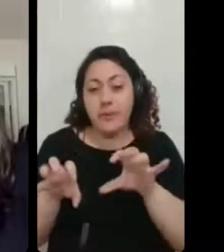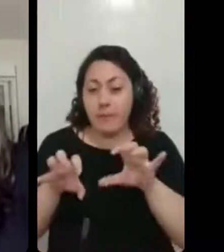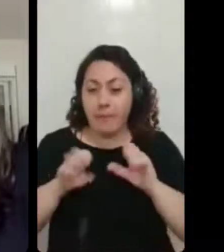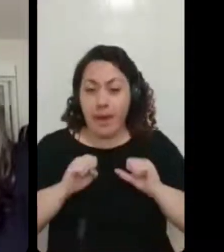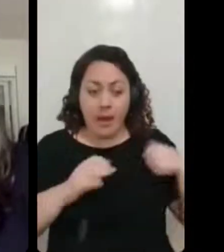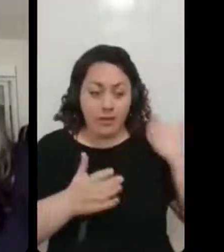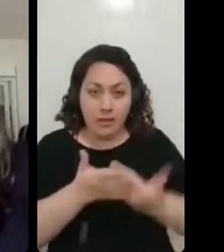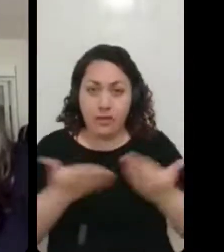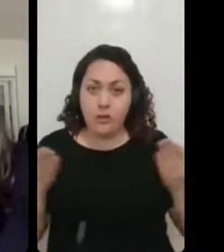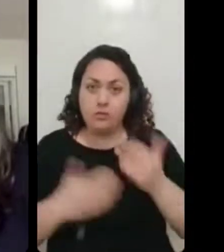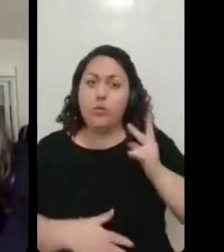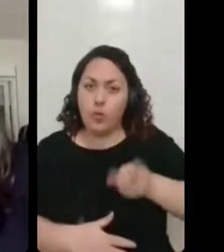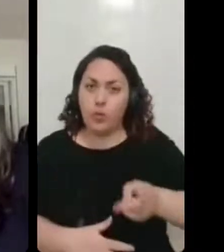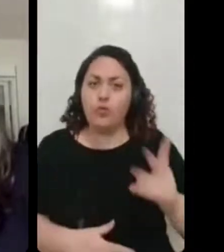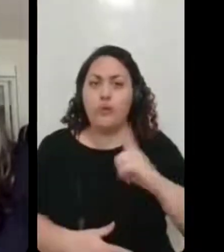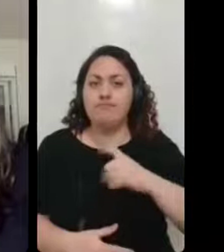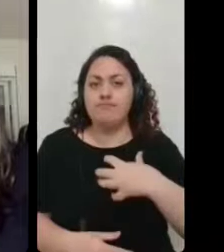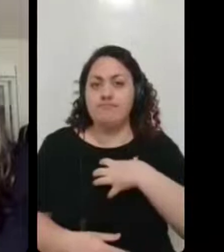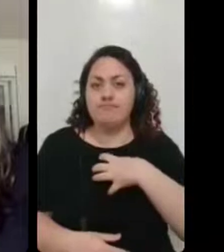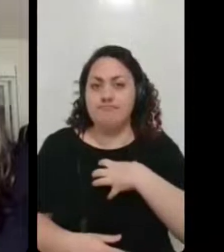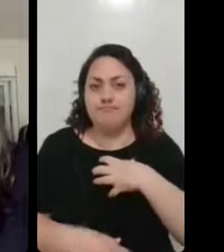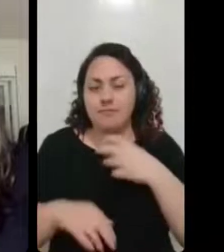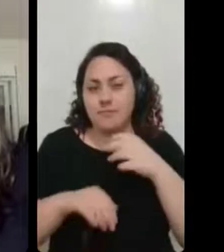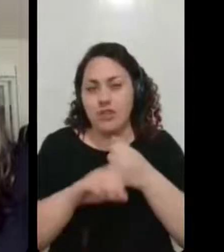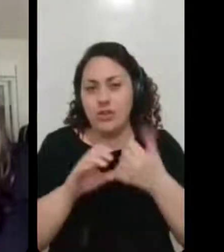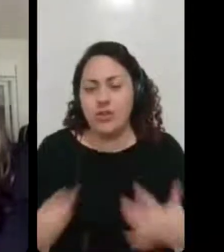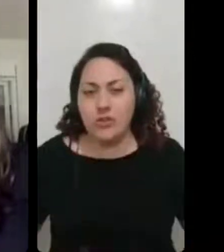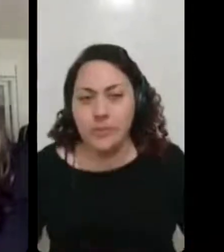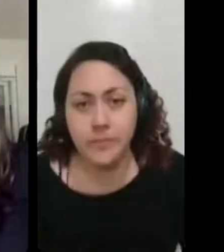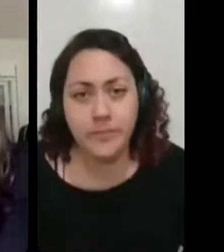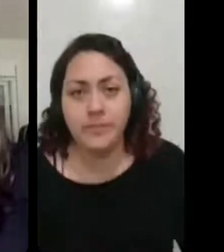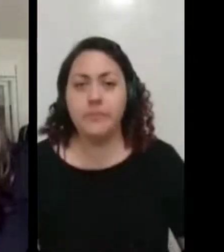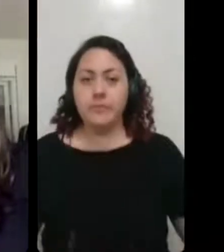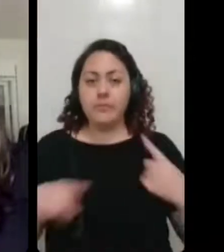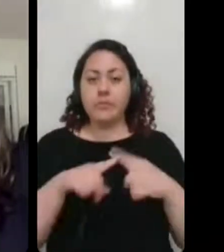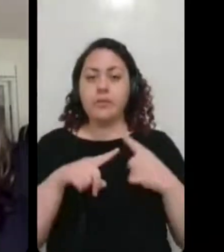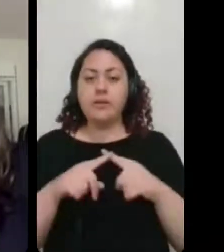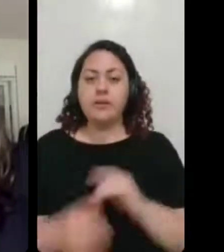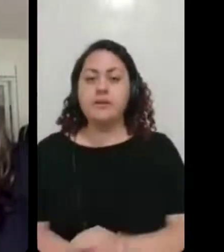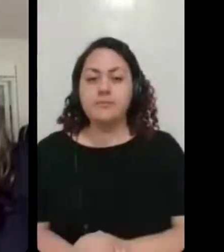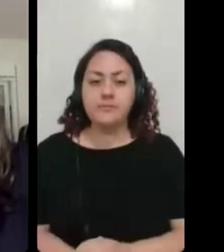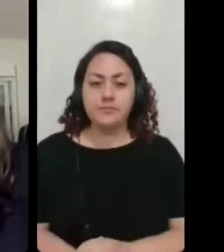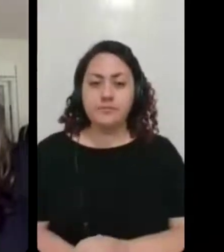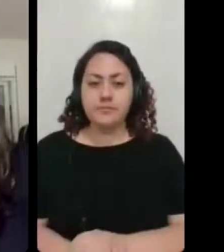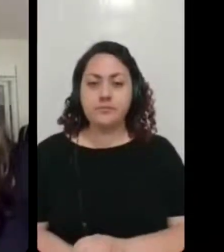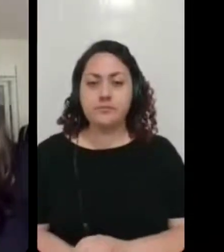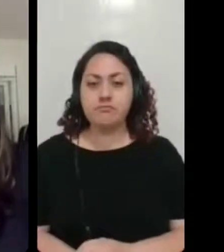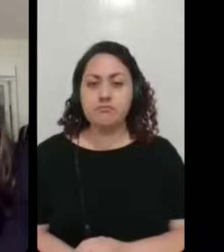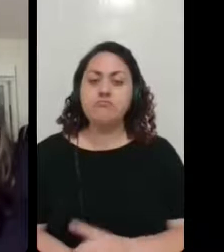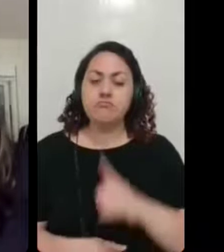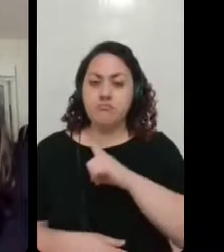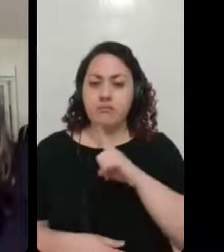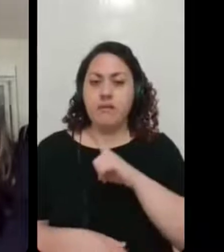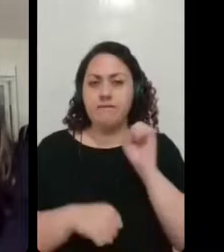minha vida, porque não bastou ter o vírus, né? Eu acho que ele